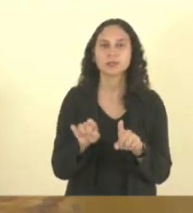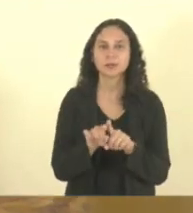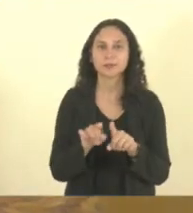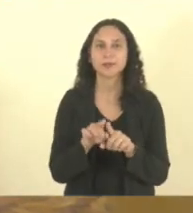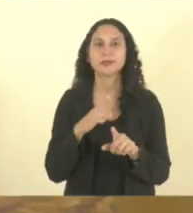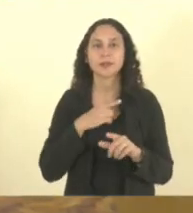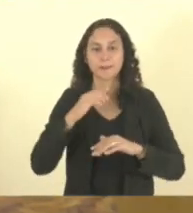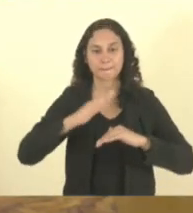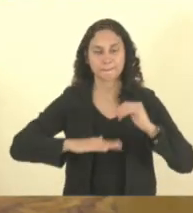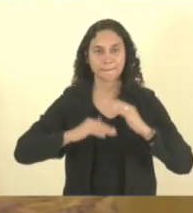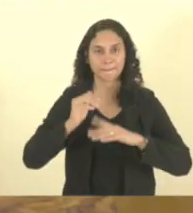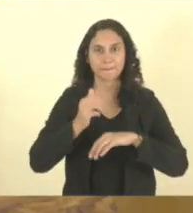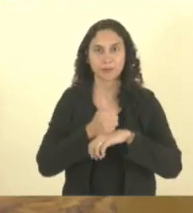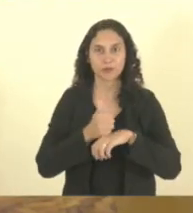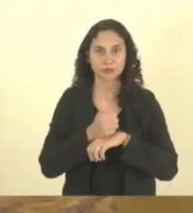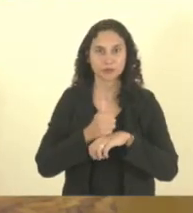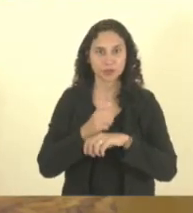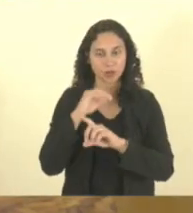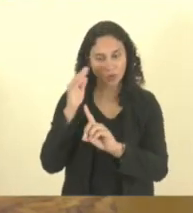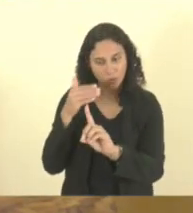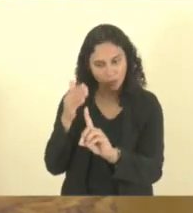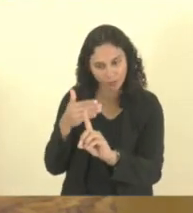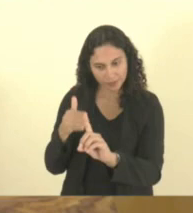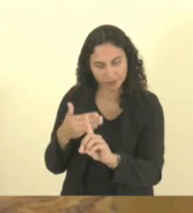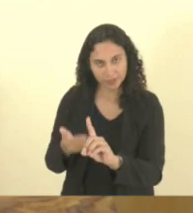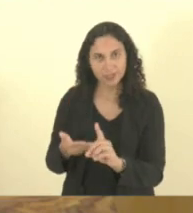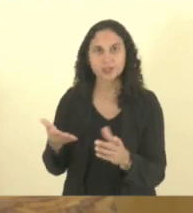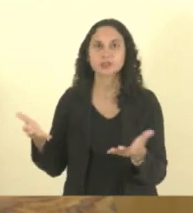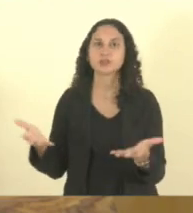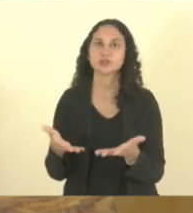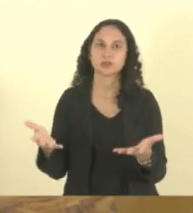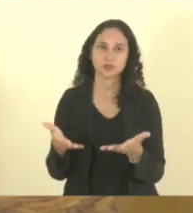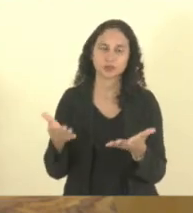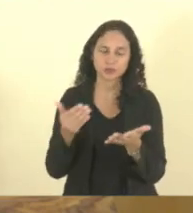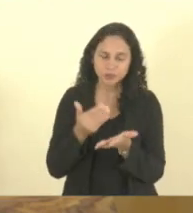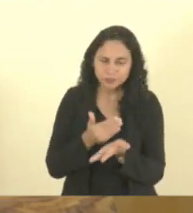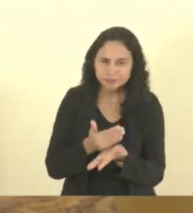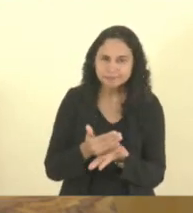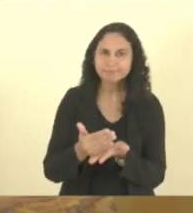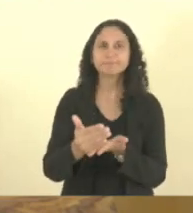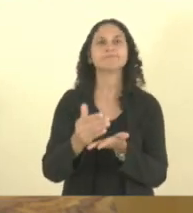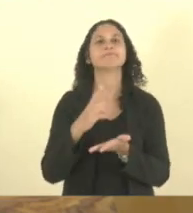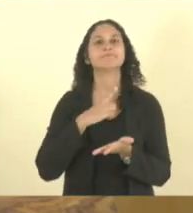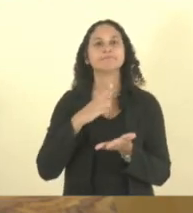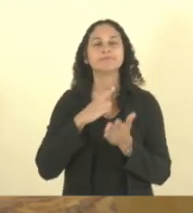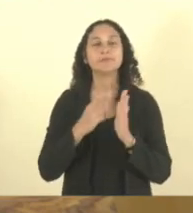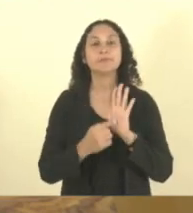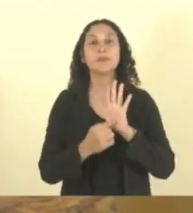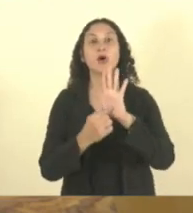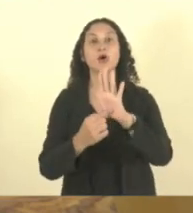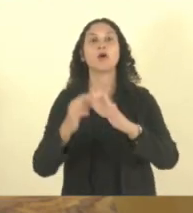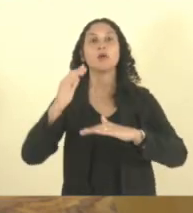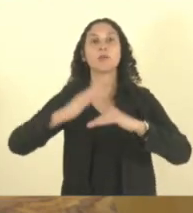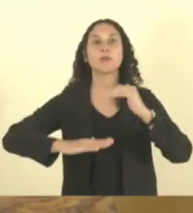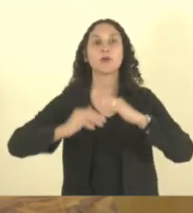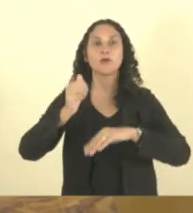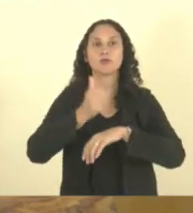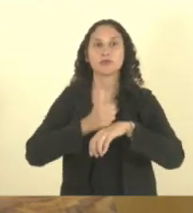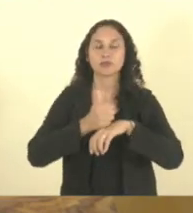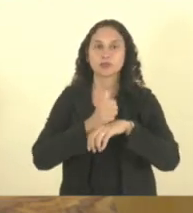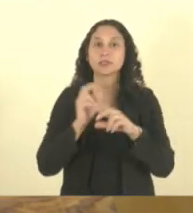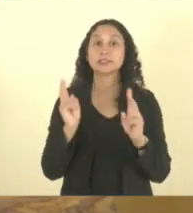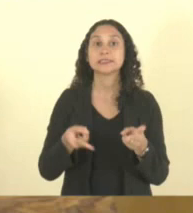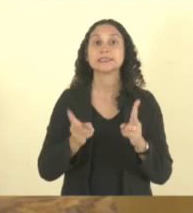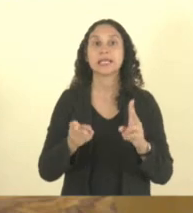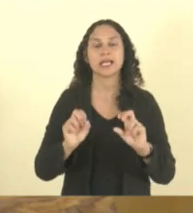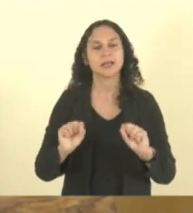profissionais alvos desta homenagem. Nossa iniciativa tem o fim de reconhecer os profissionais que diuturnamente